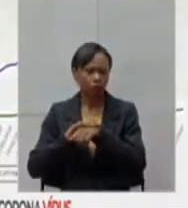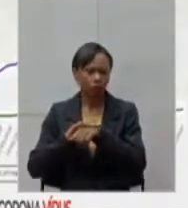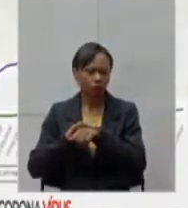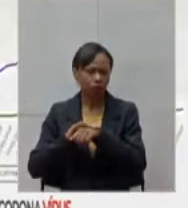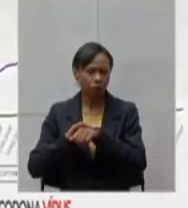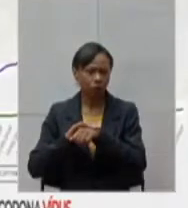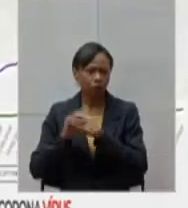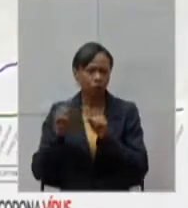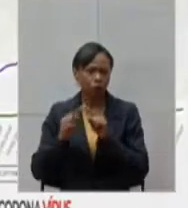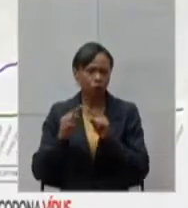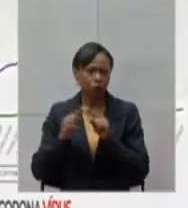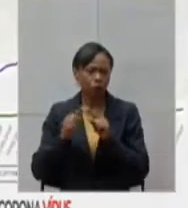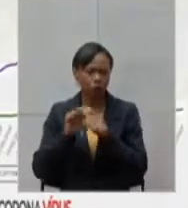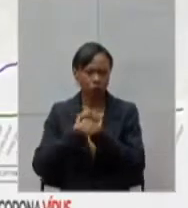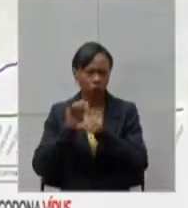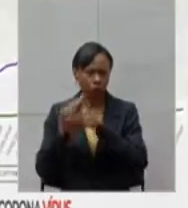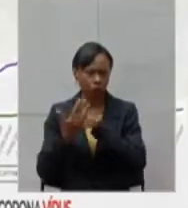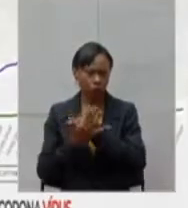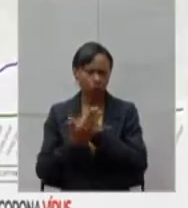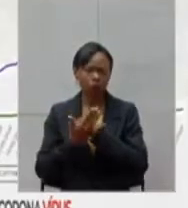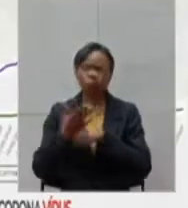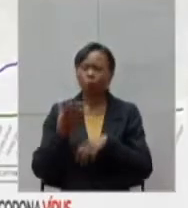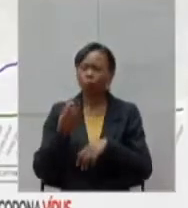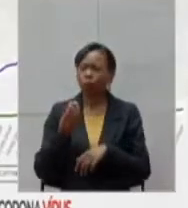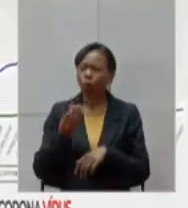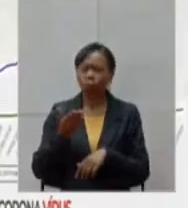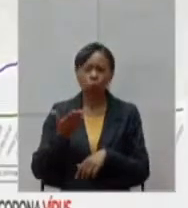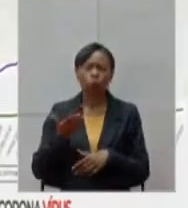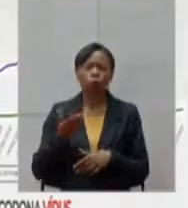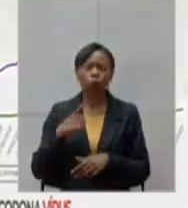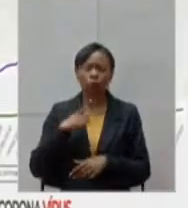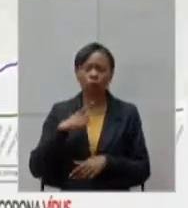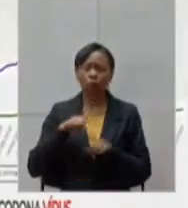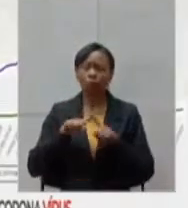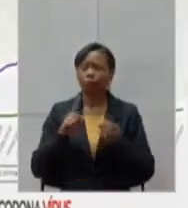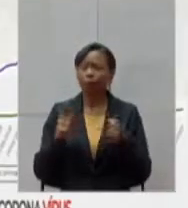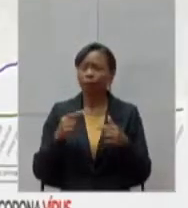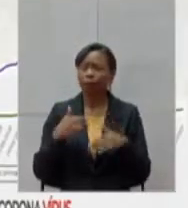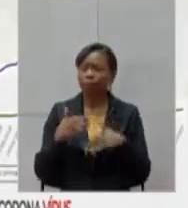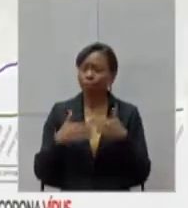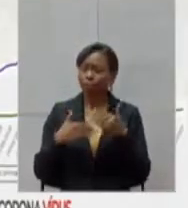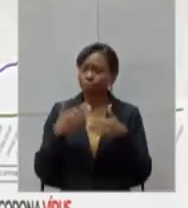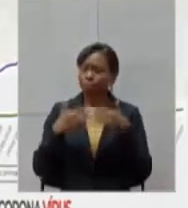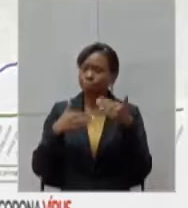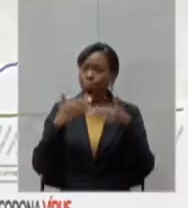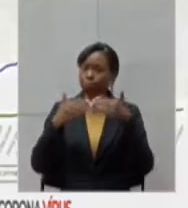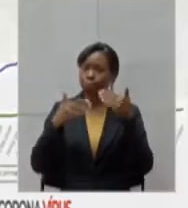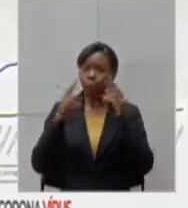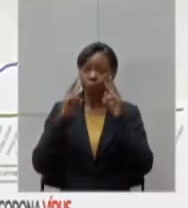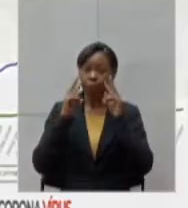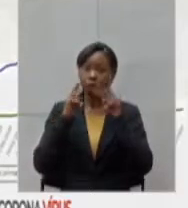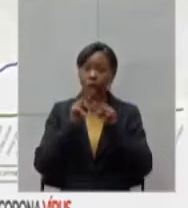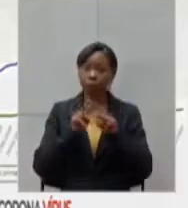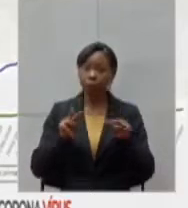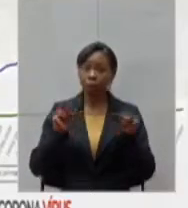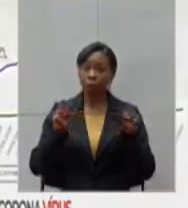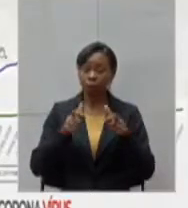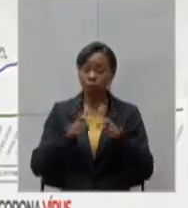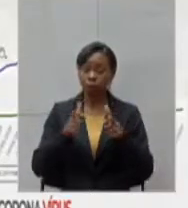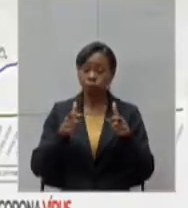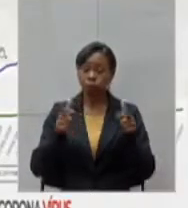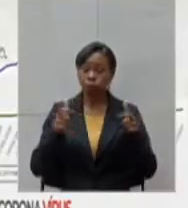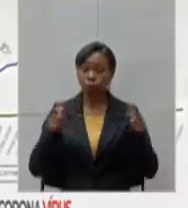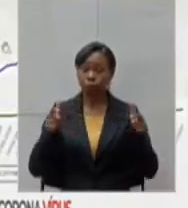elas realmente estão muito presentes, mas com o crescimento que nós vemos dos números de casos confirmados,